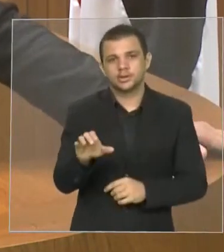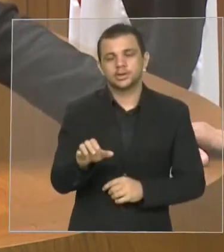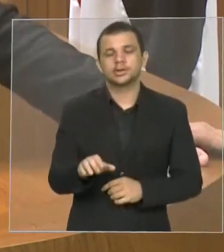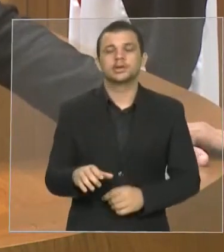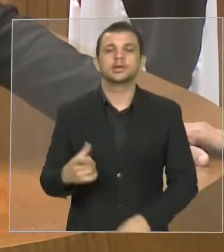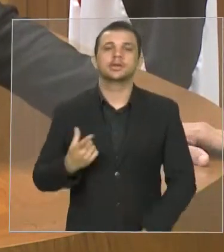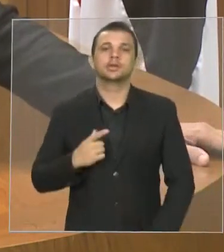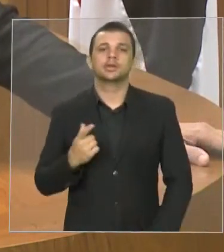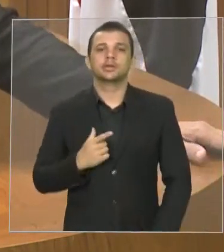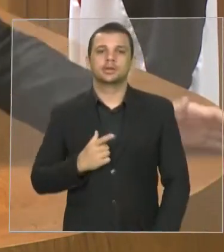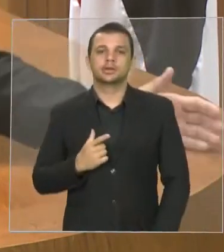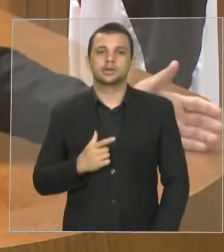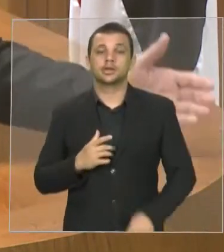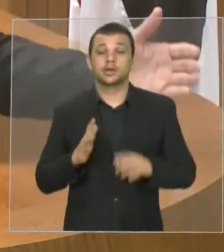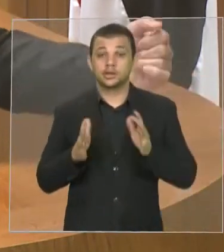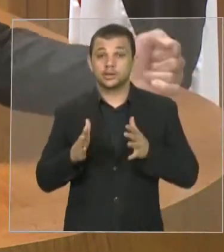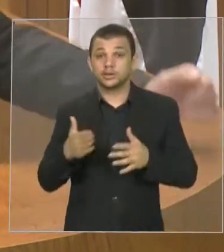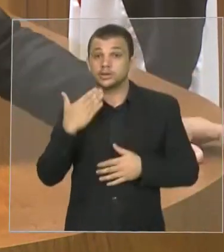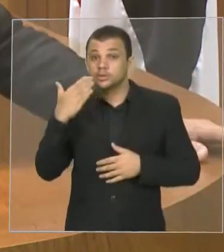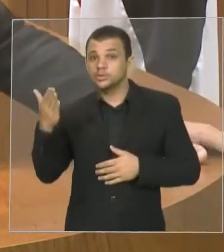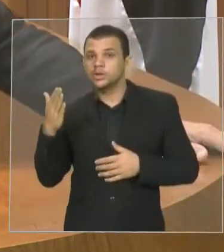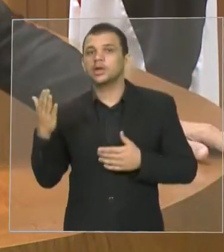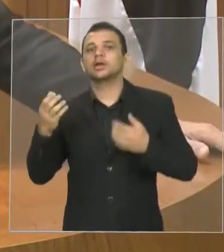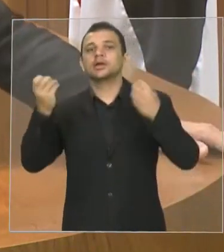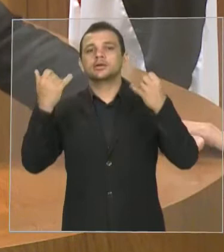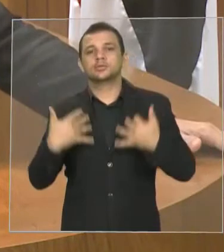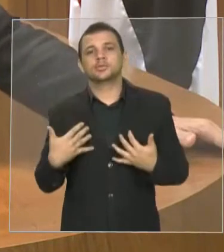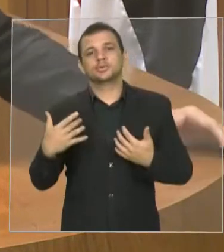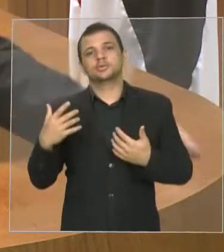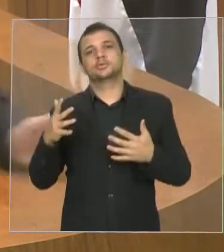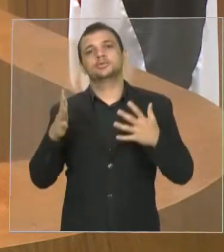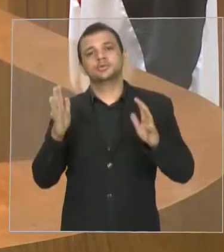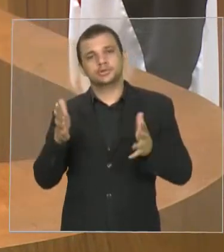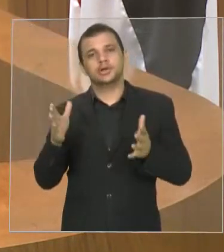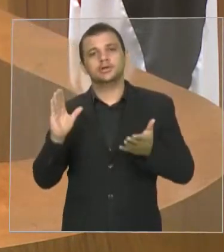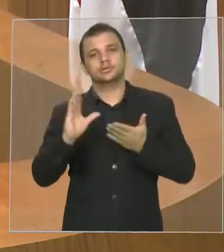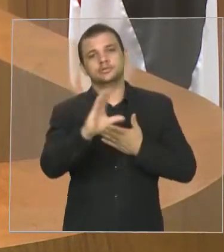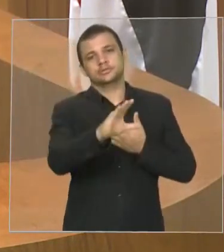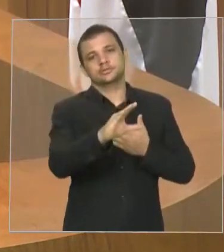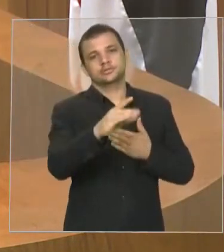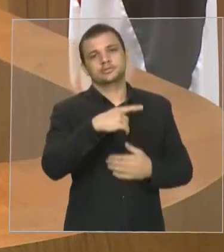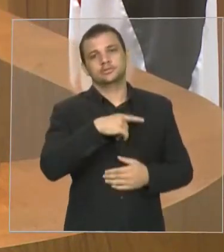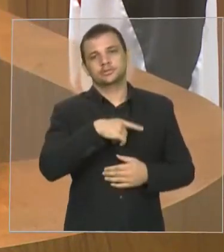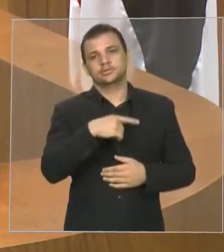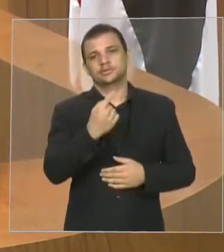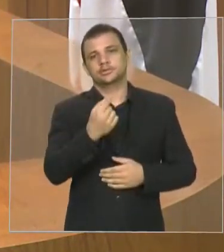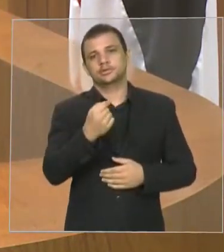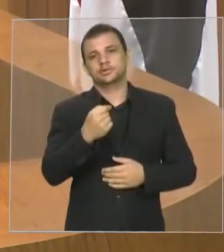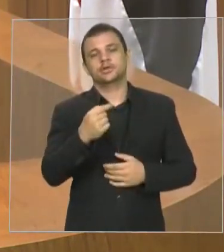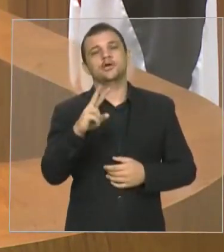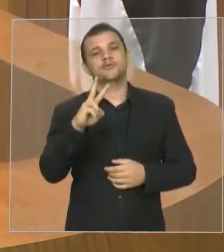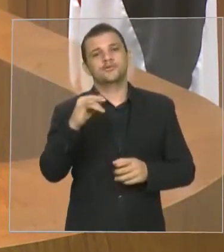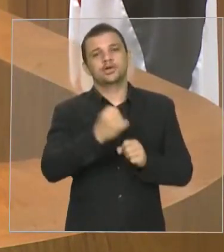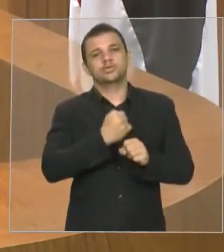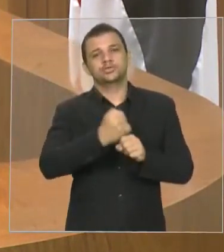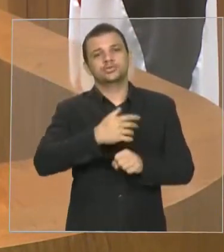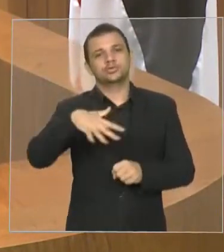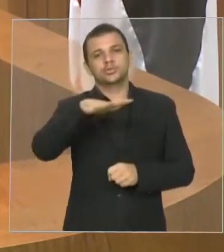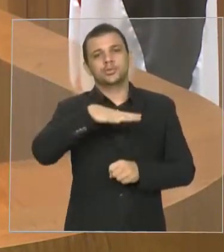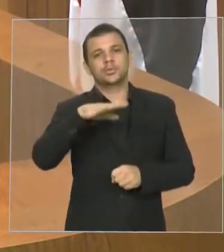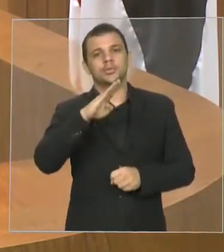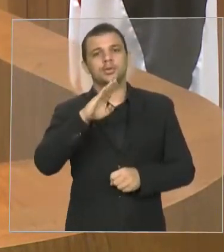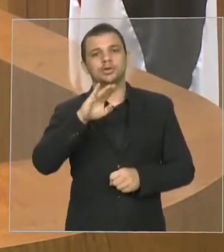e empenhado. A obra será no bairro Jardim Glória. Quero também parabenizar o esforço do prefeito Juscelino,